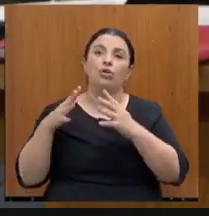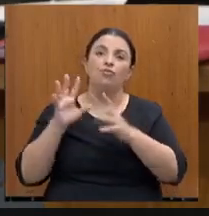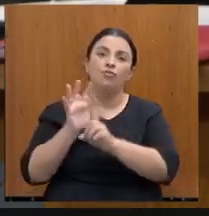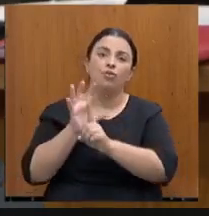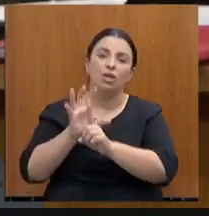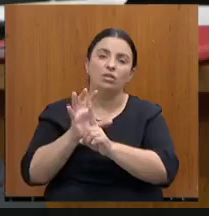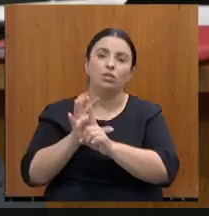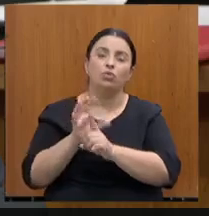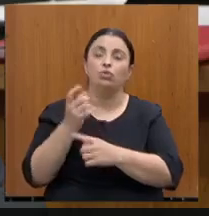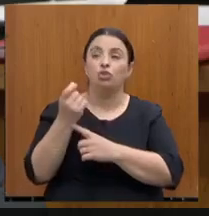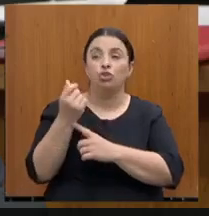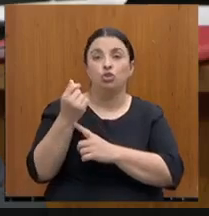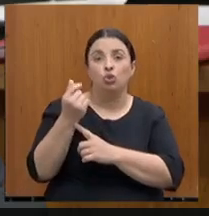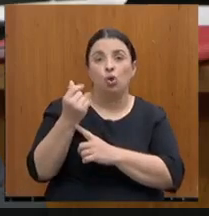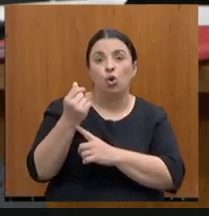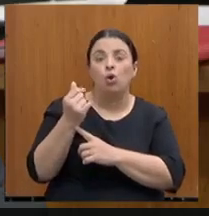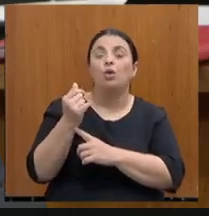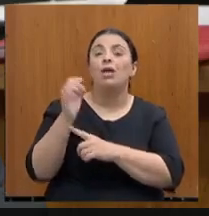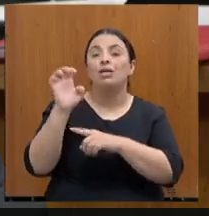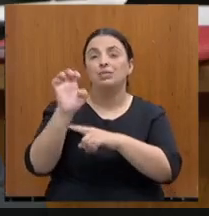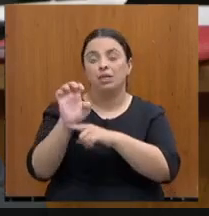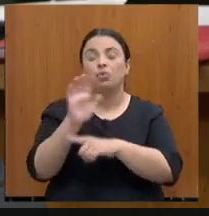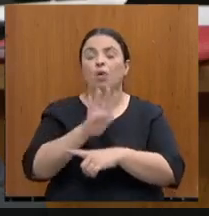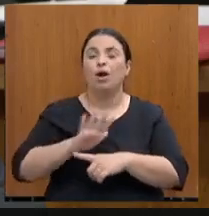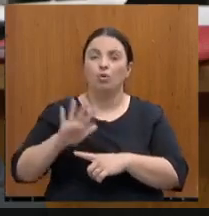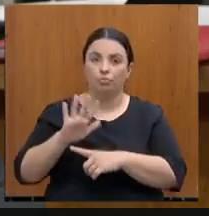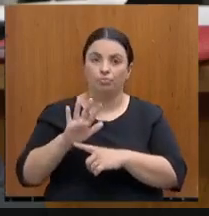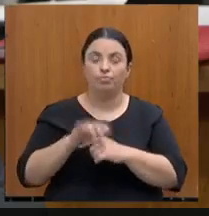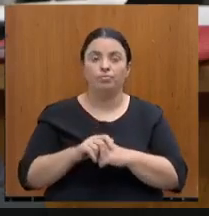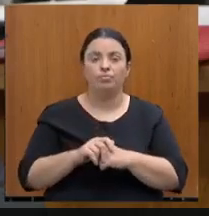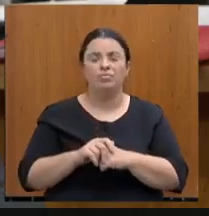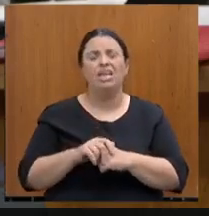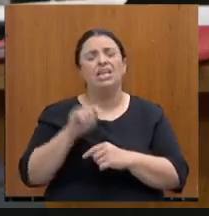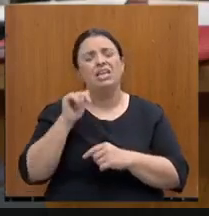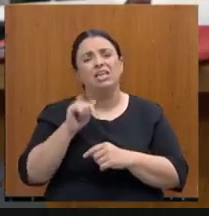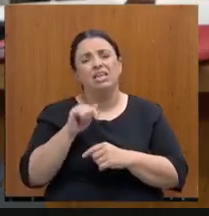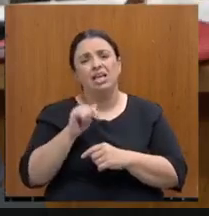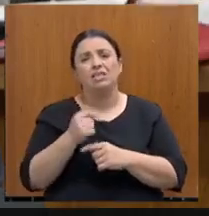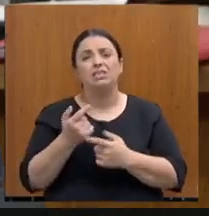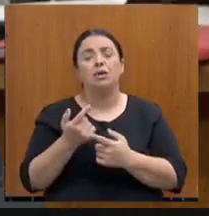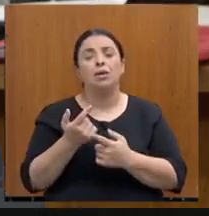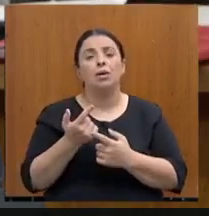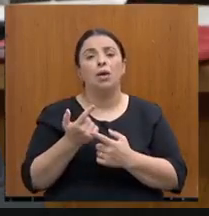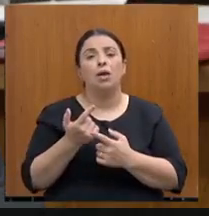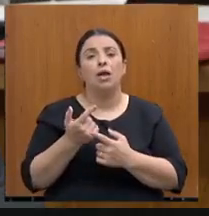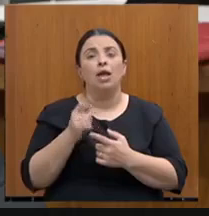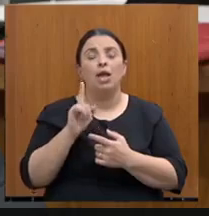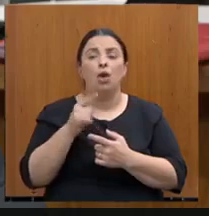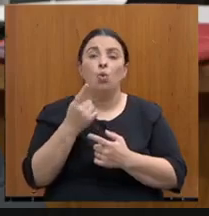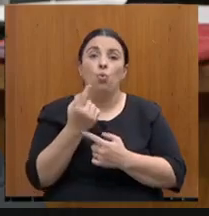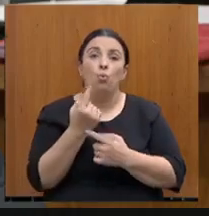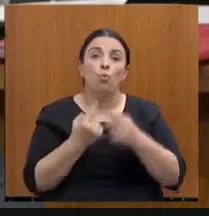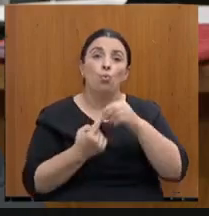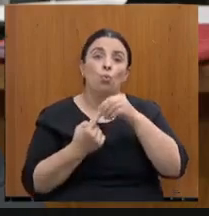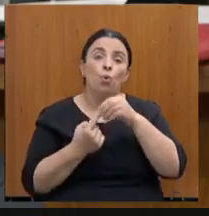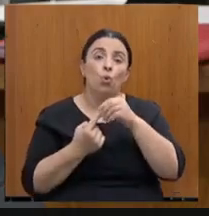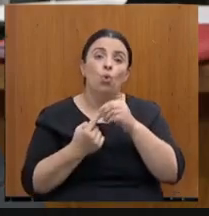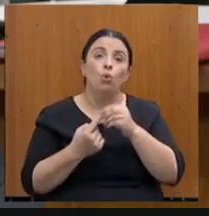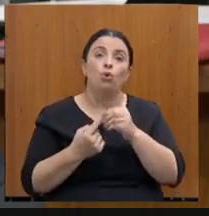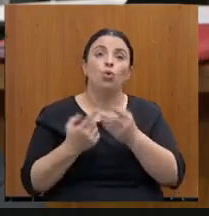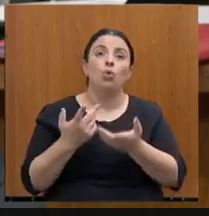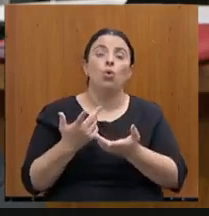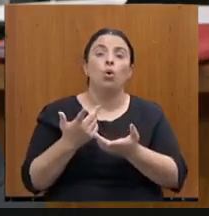de acordo com os estudos que nós temos, esta majoração, que é o único recurso que entra este ano, porque tem uma